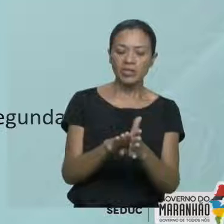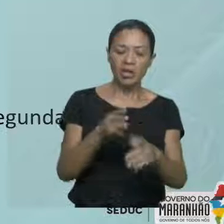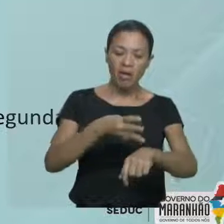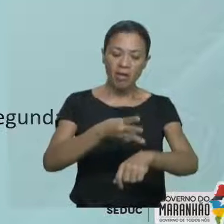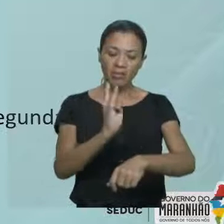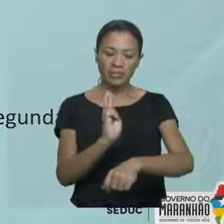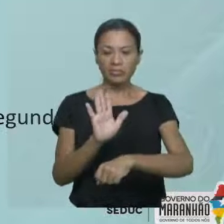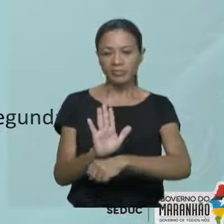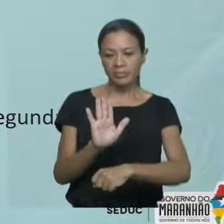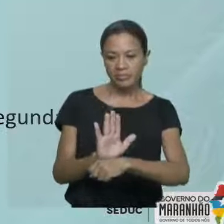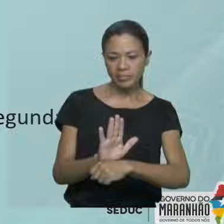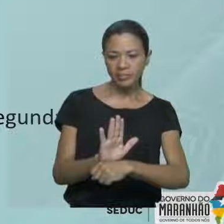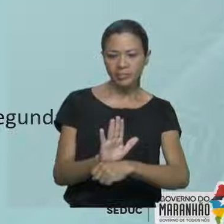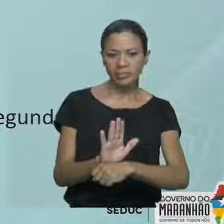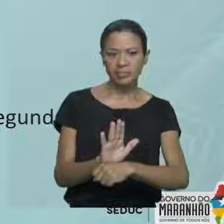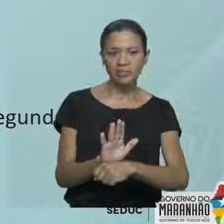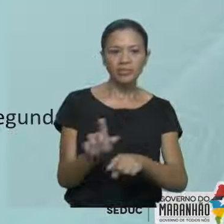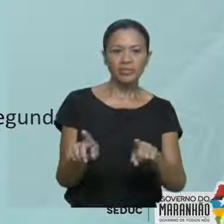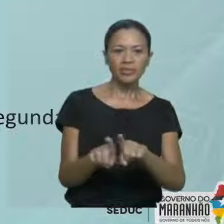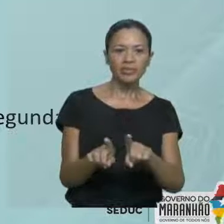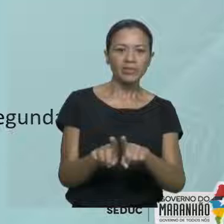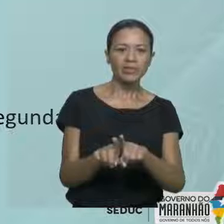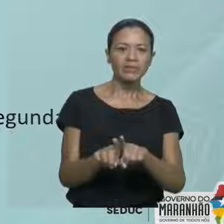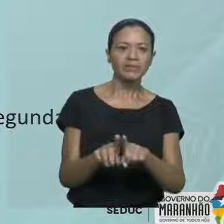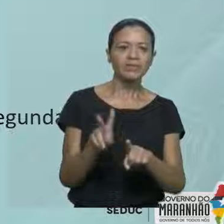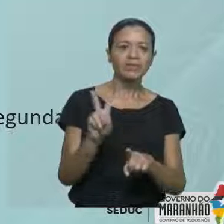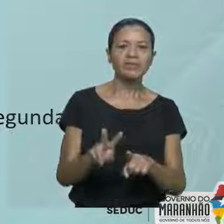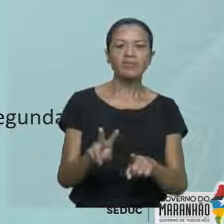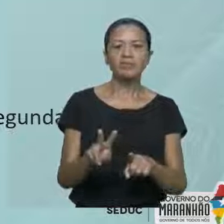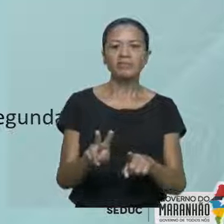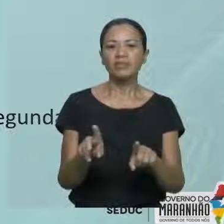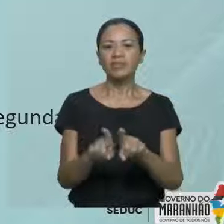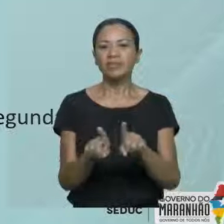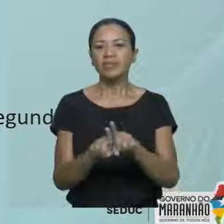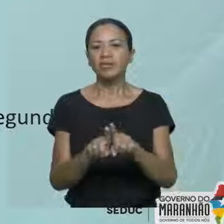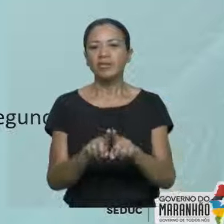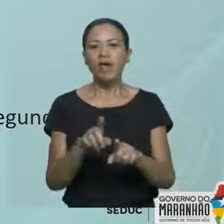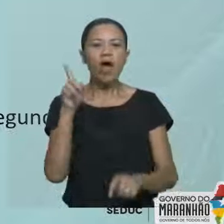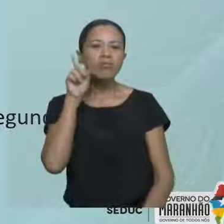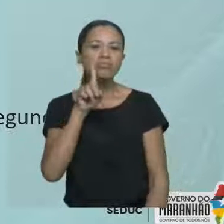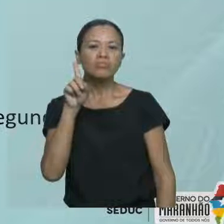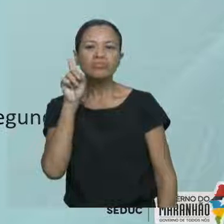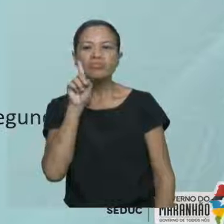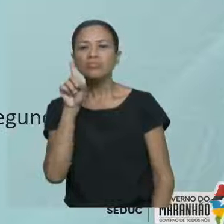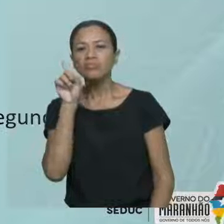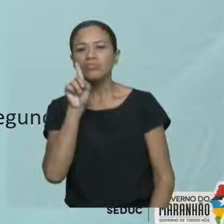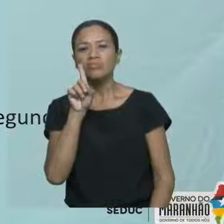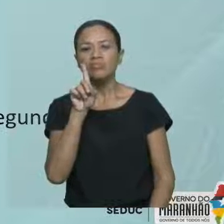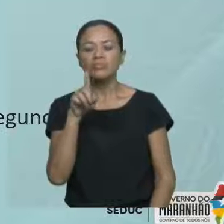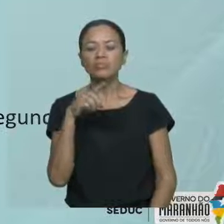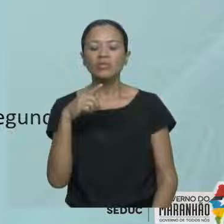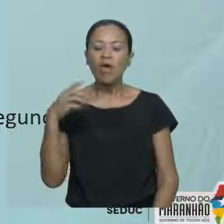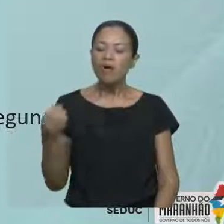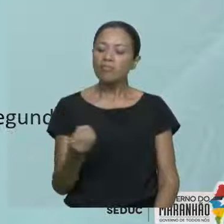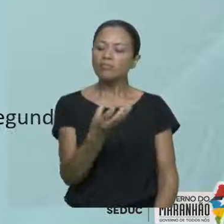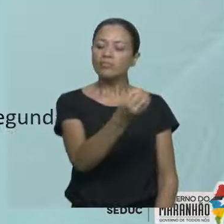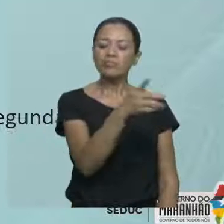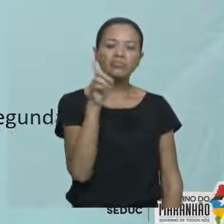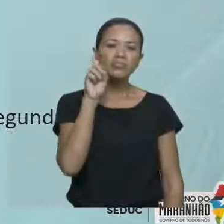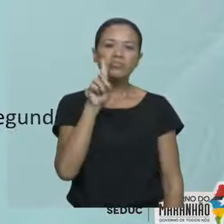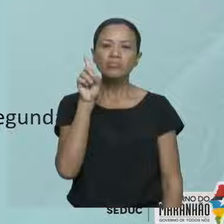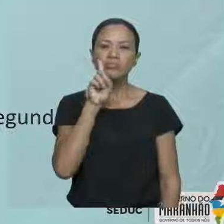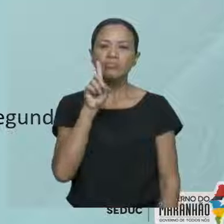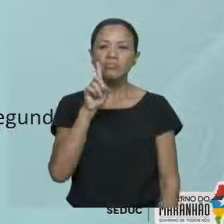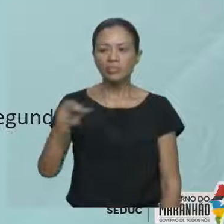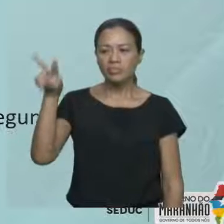tarde. We travel to the USA, que é United States of America, on Monday. Nós viajamos para os Estados